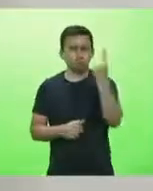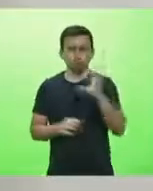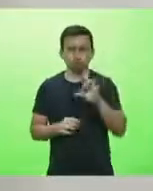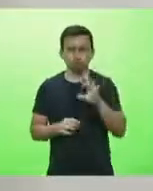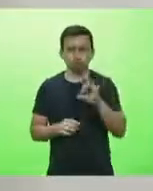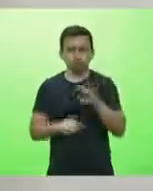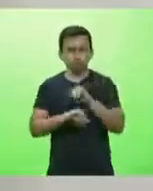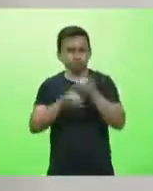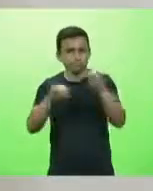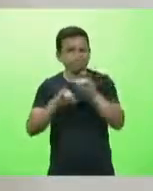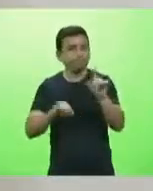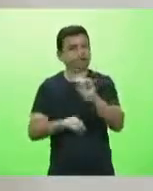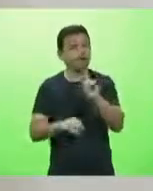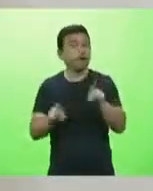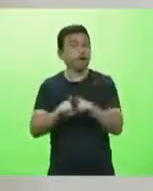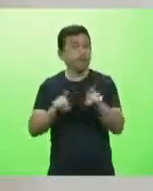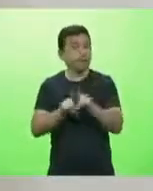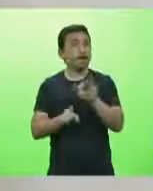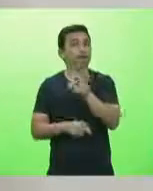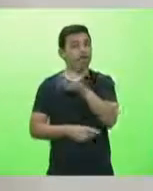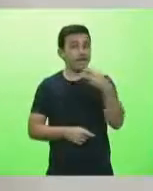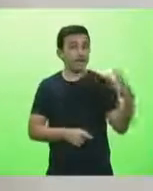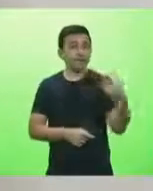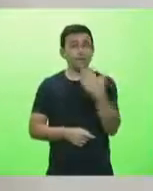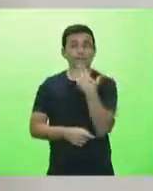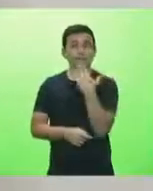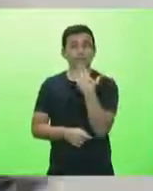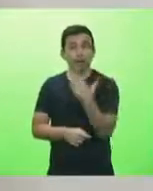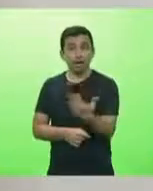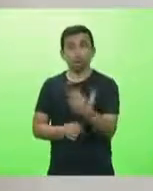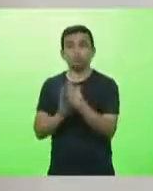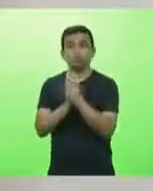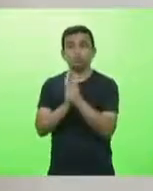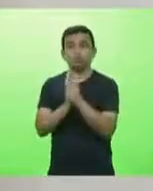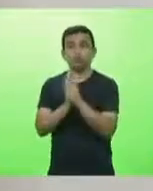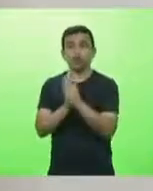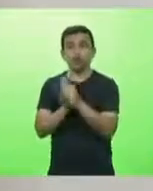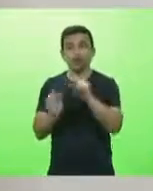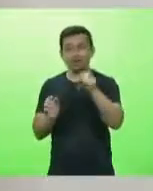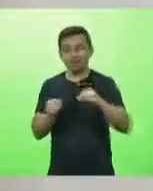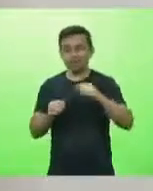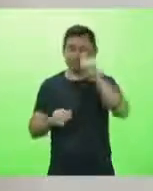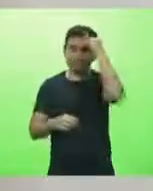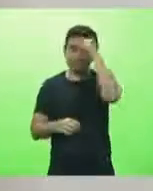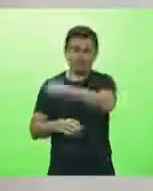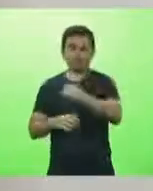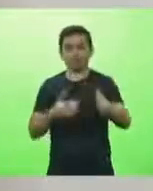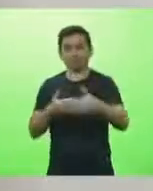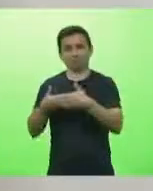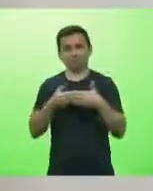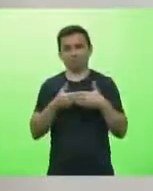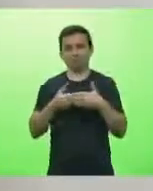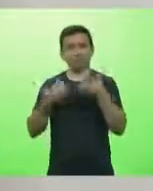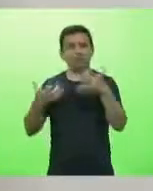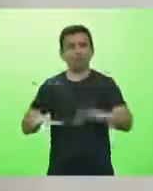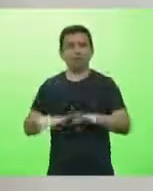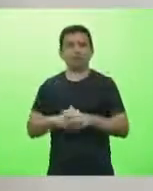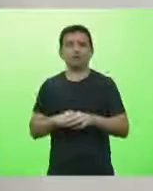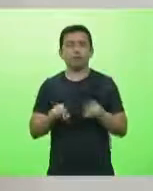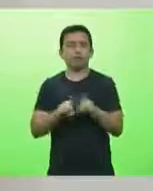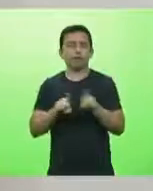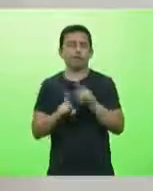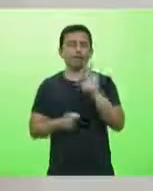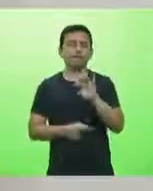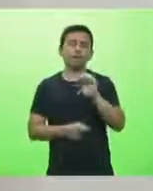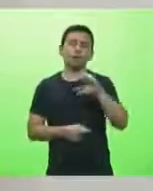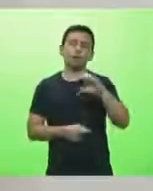aqui. A Fiesc também apela ao governador contra o lockdown em Santa Catarina. Fê Comércio se posiciona contra o lockdown. As